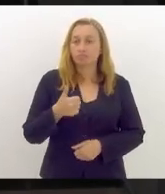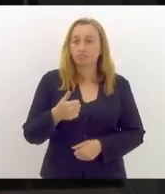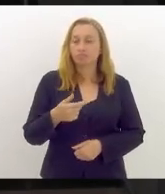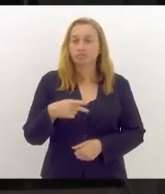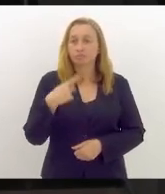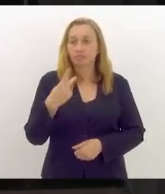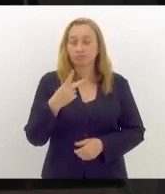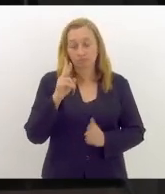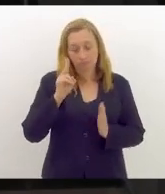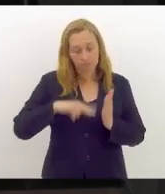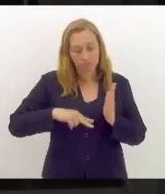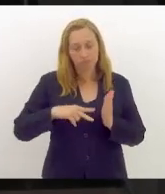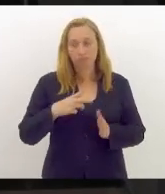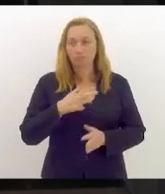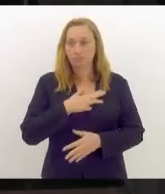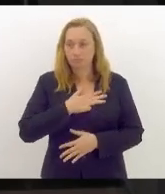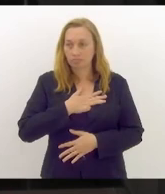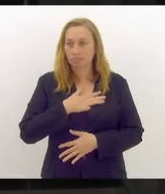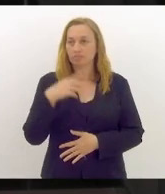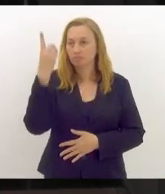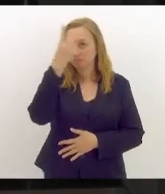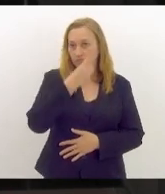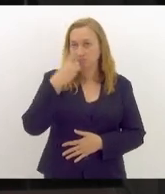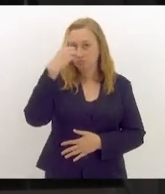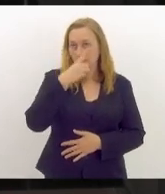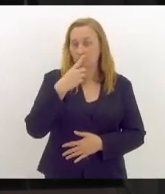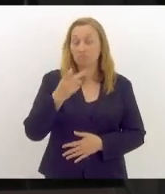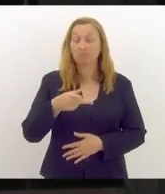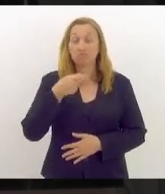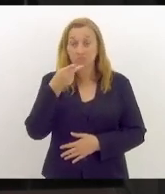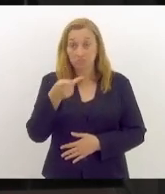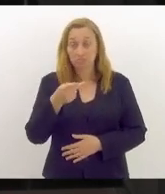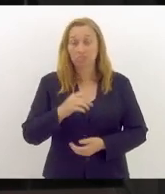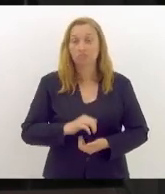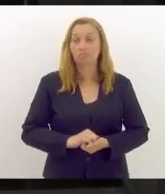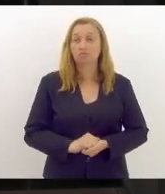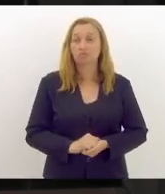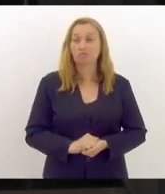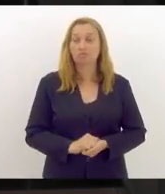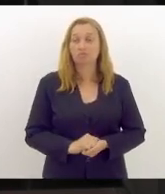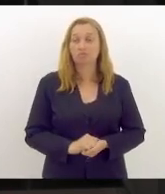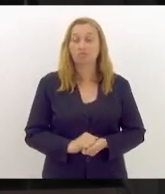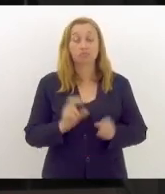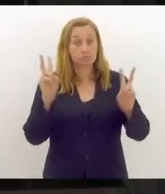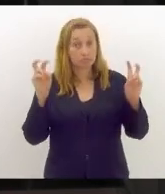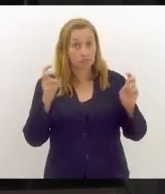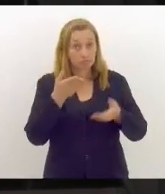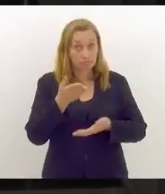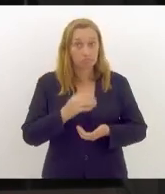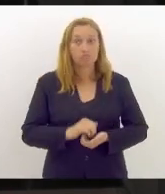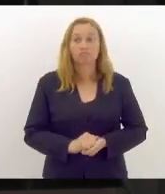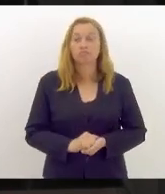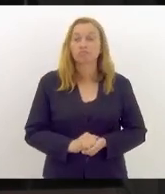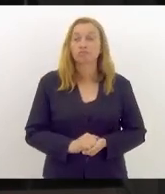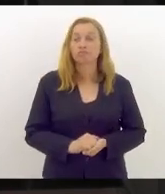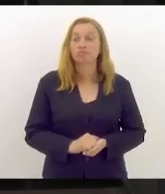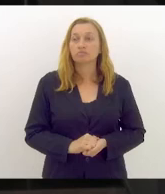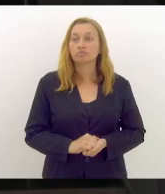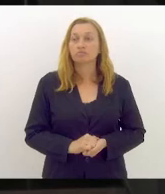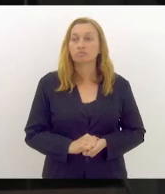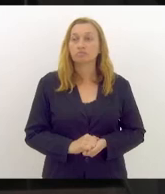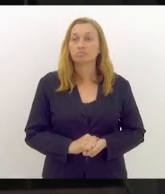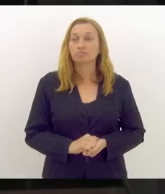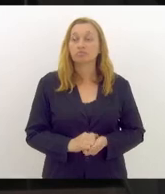do Lula no domingo, ele falou sobre isso. Ele precisa ser